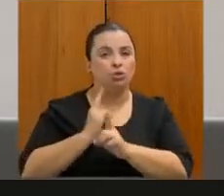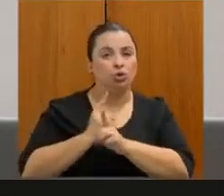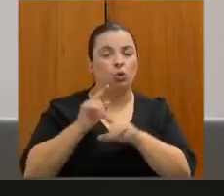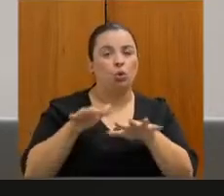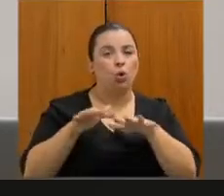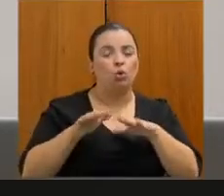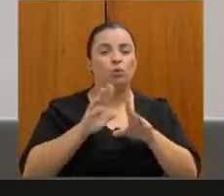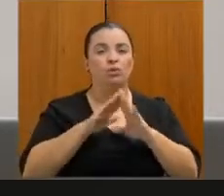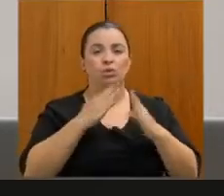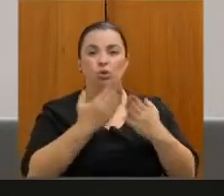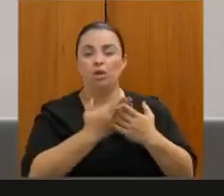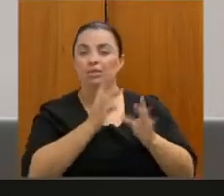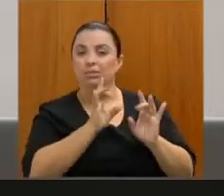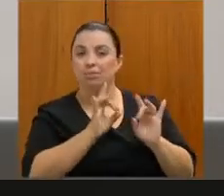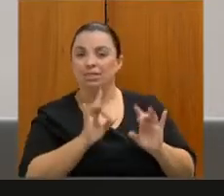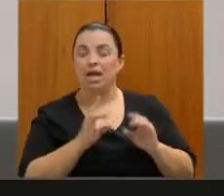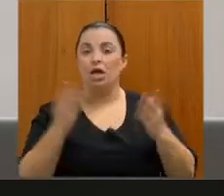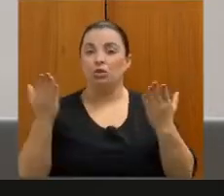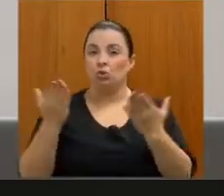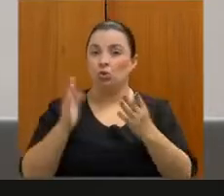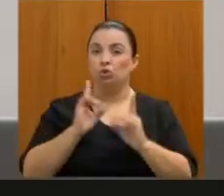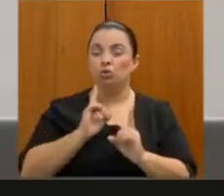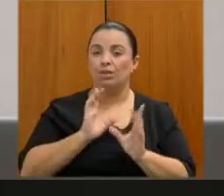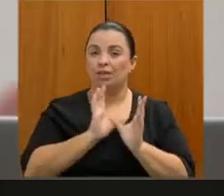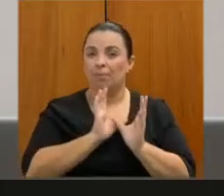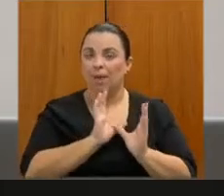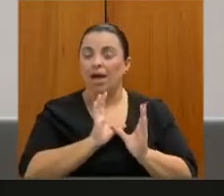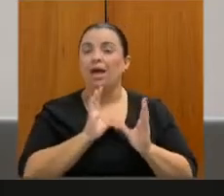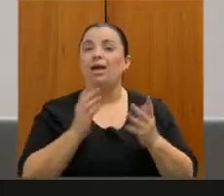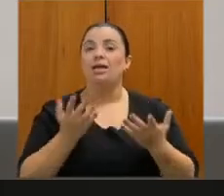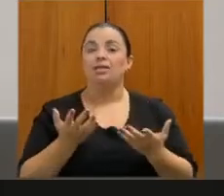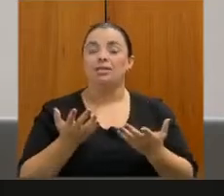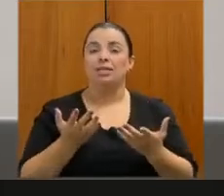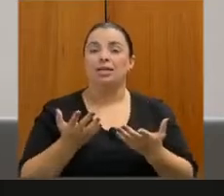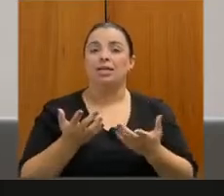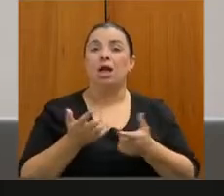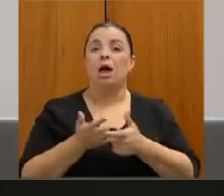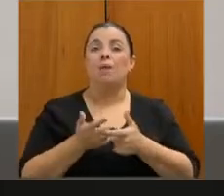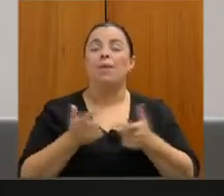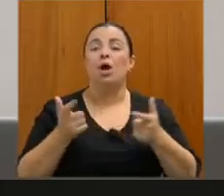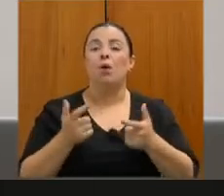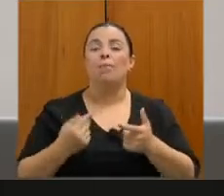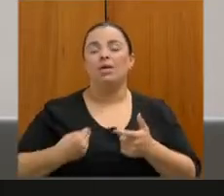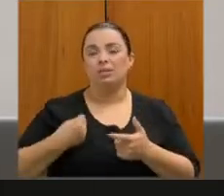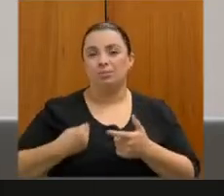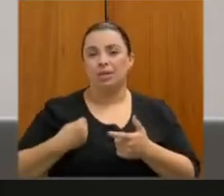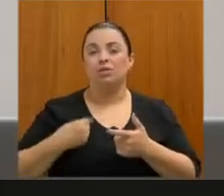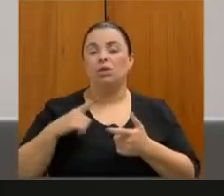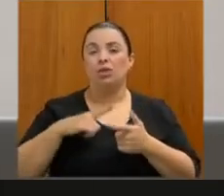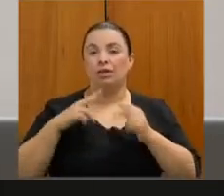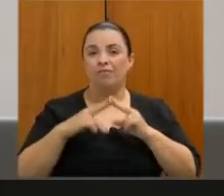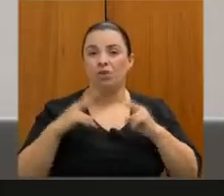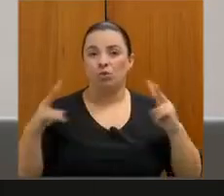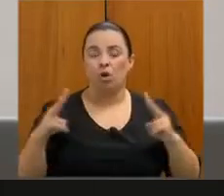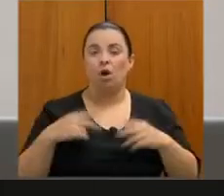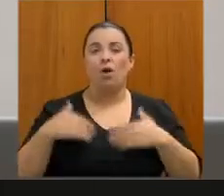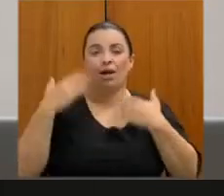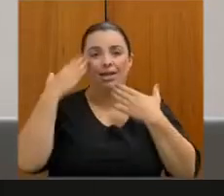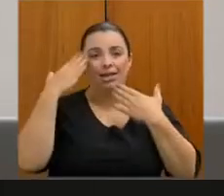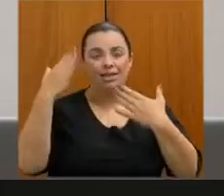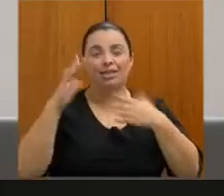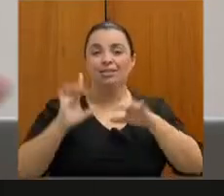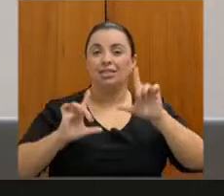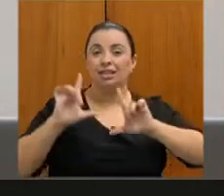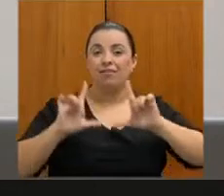escolas especiais hoje com as APAES. A maior participação nossa está aqui de forma virtual. Agradeço aqui a TV Assembleia